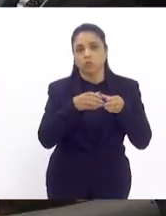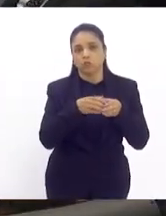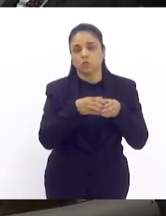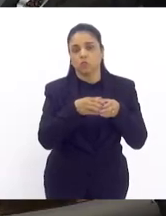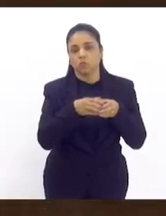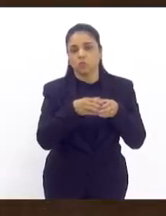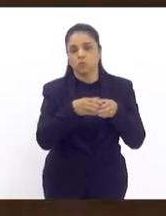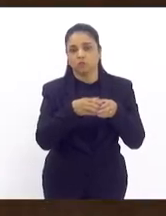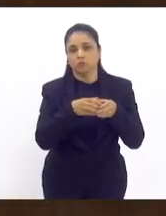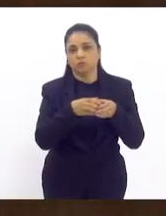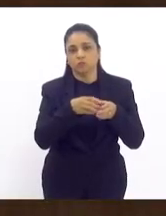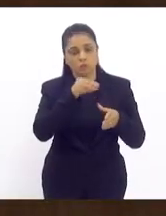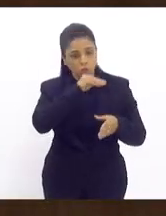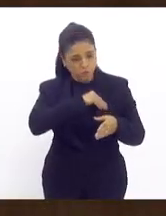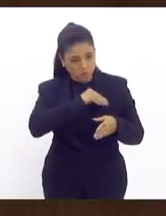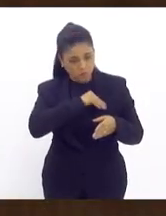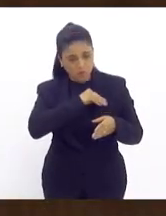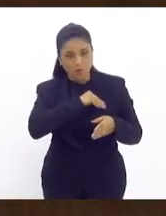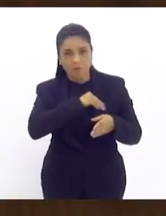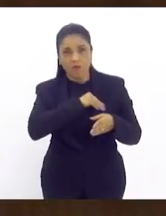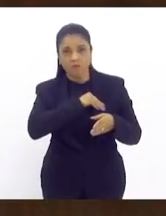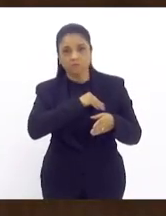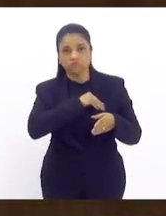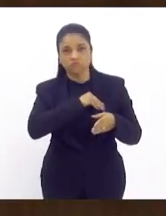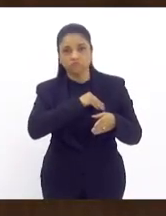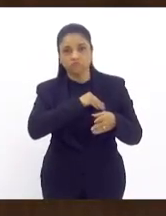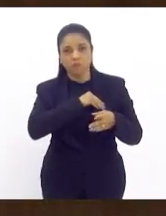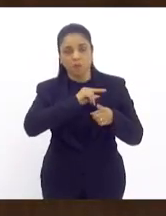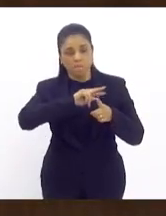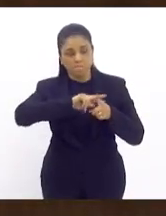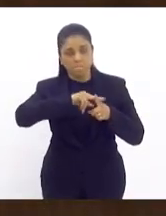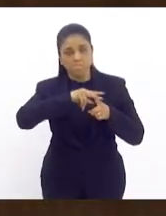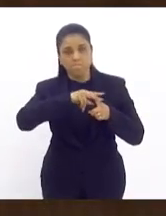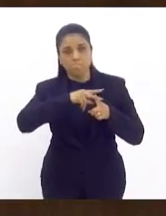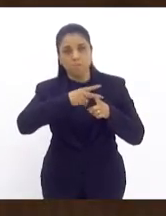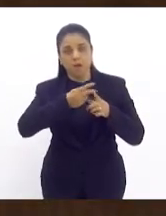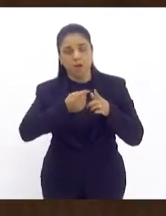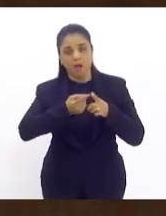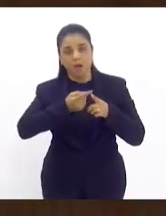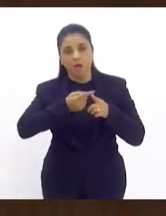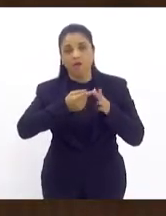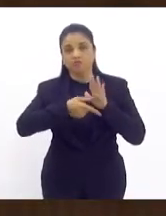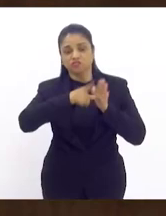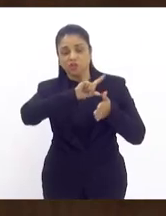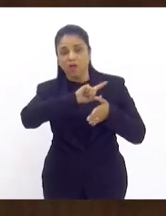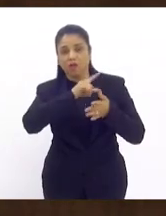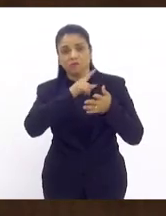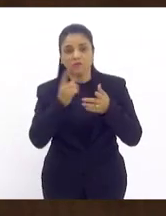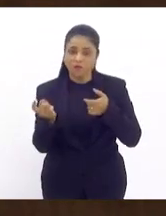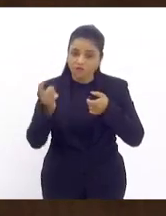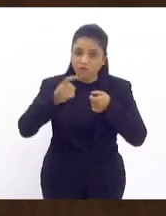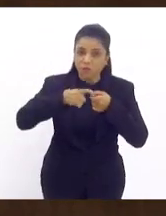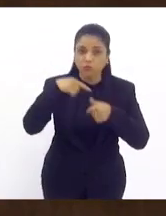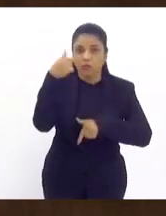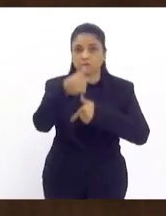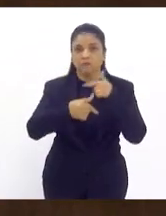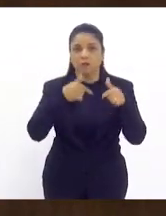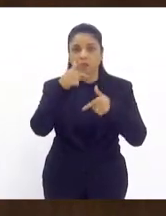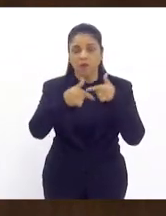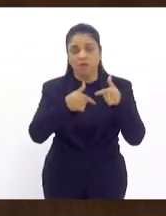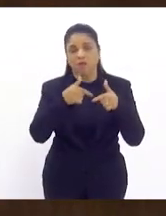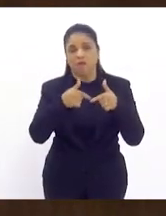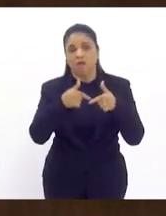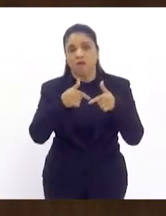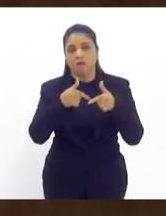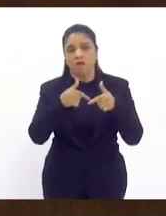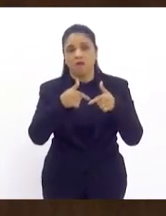do retroativo do salário retroativo eles querem voltar e trabalhar eles abrem mão a faz um TAC